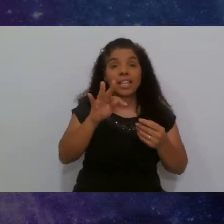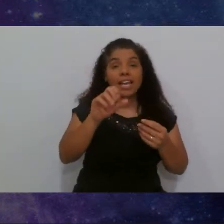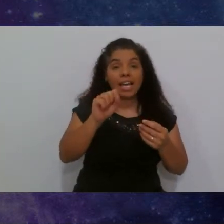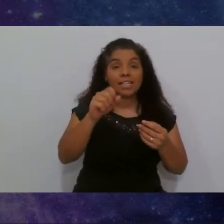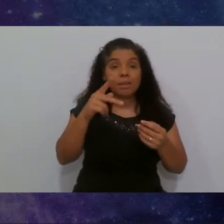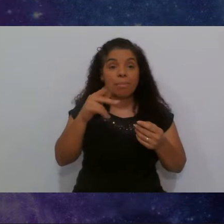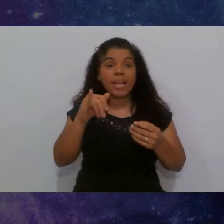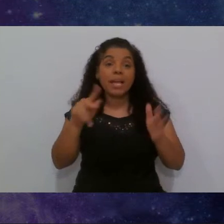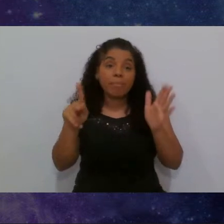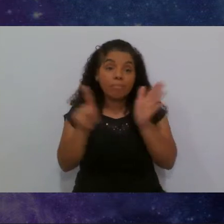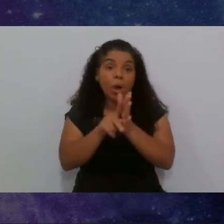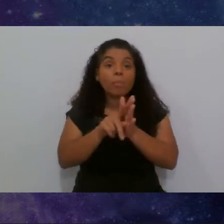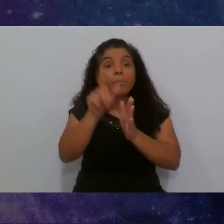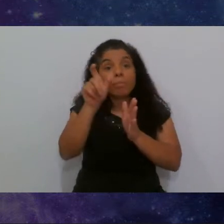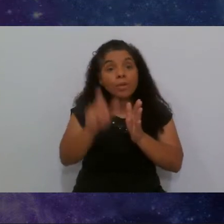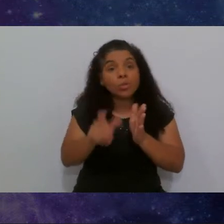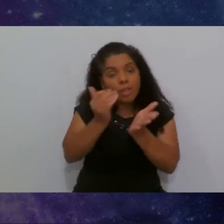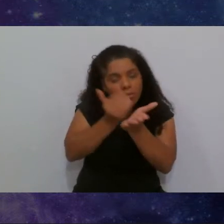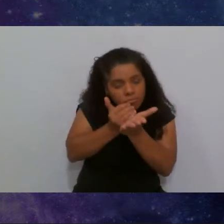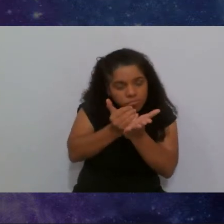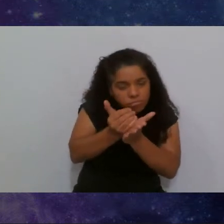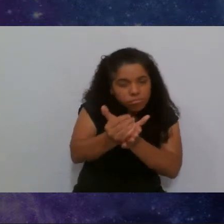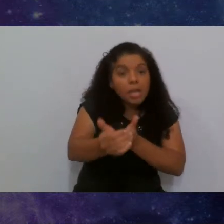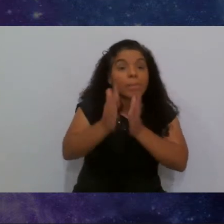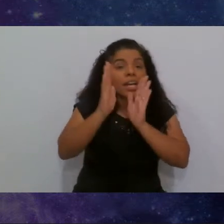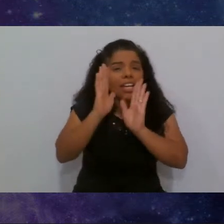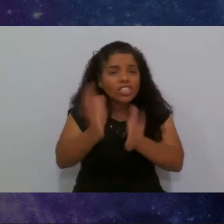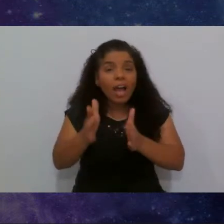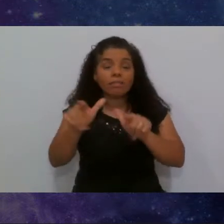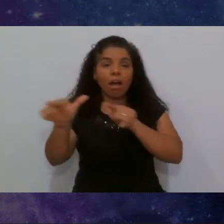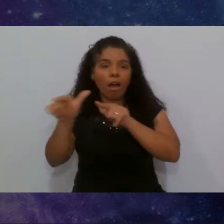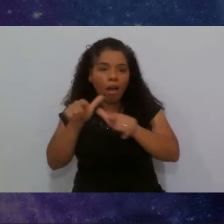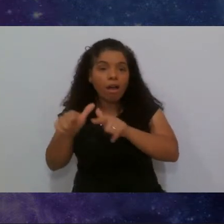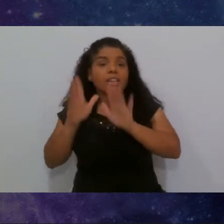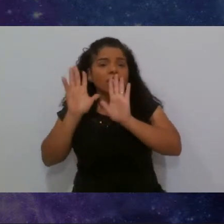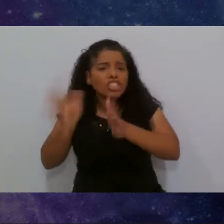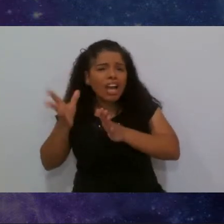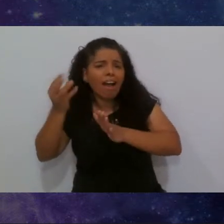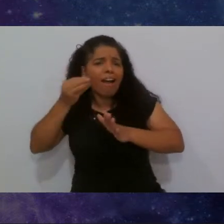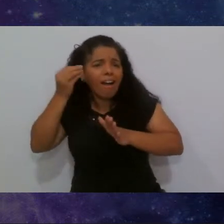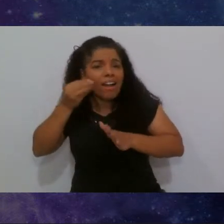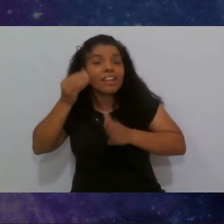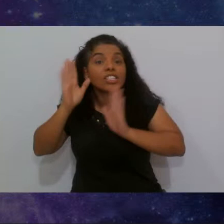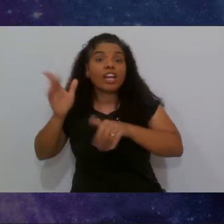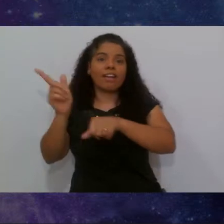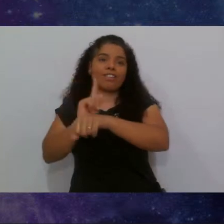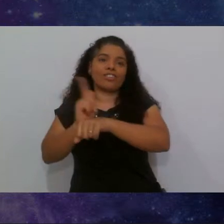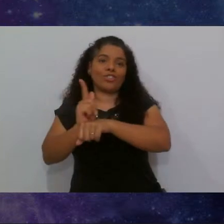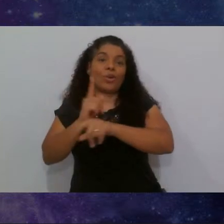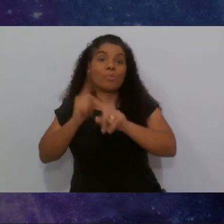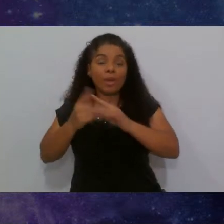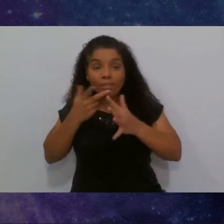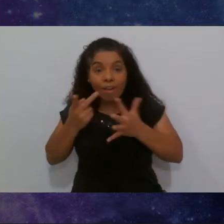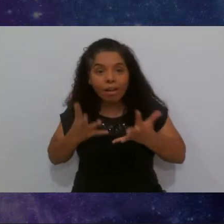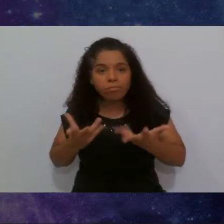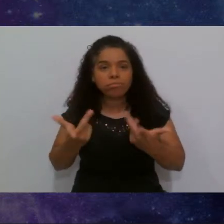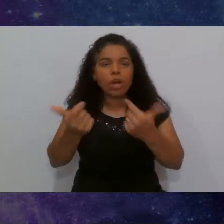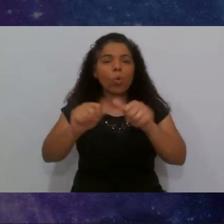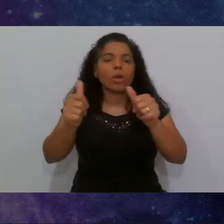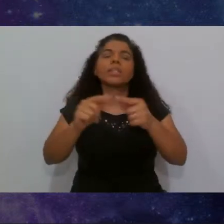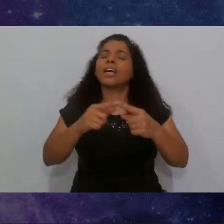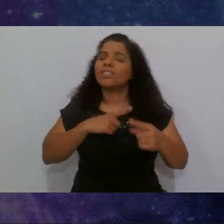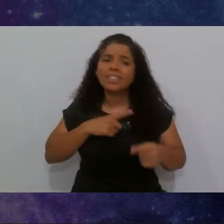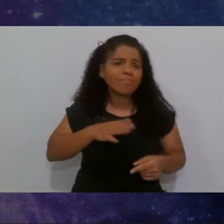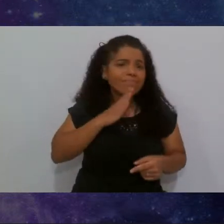está iniciando, quanto para quem já está na área, quem é sênior, quem é gestor, porque ele fala de qualidade, então, você vai ter uma base